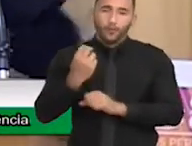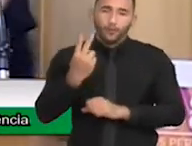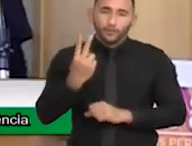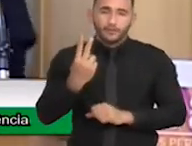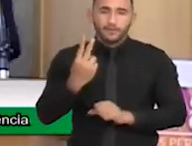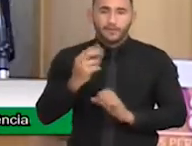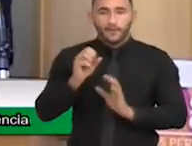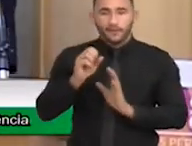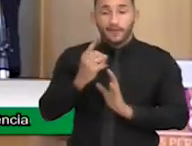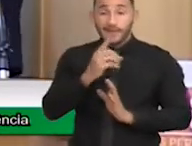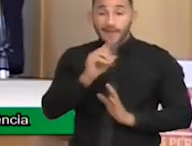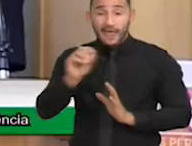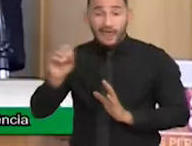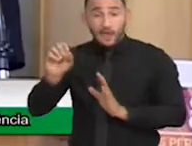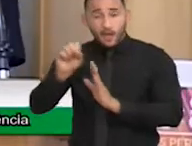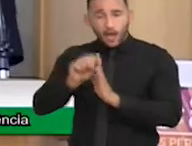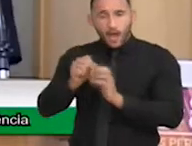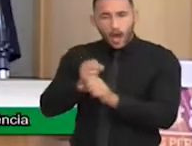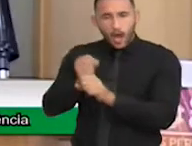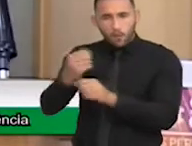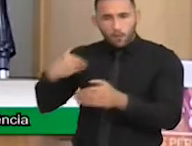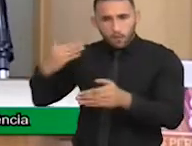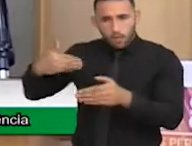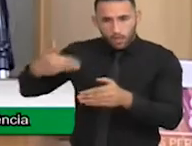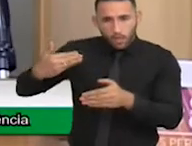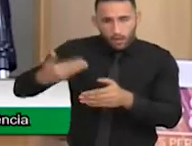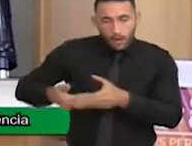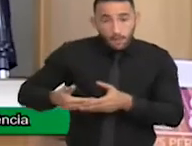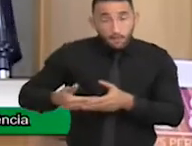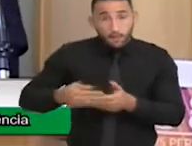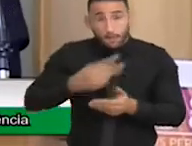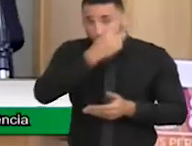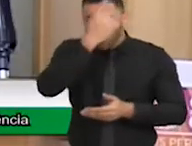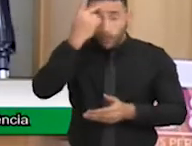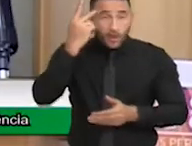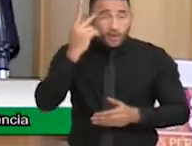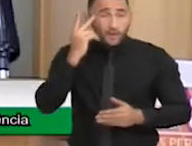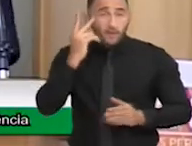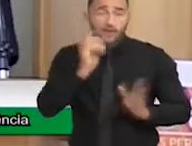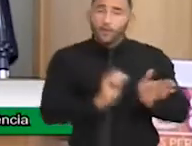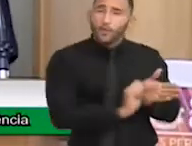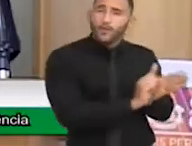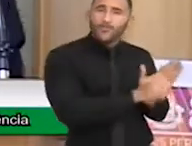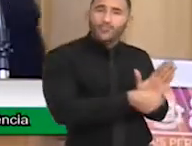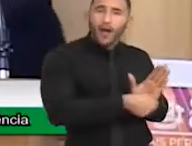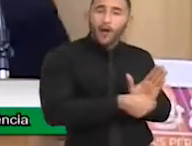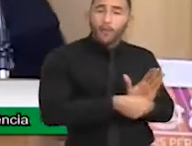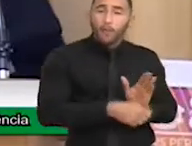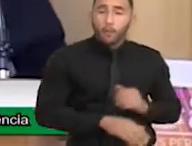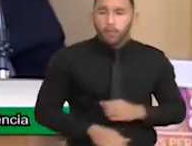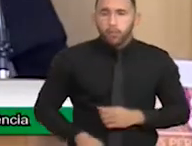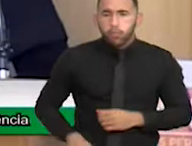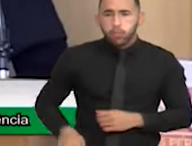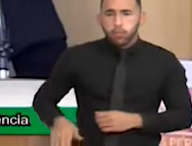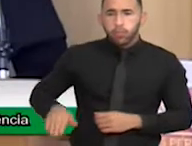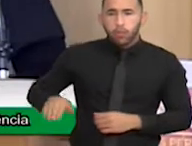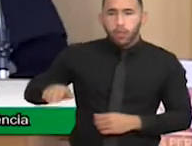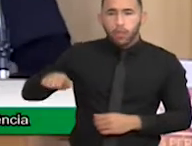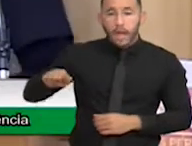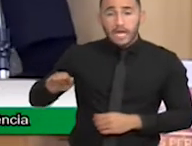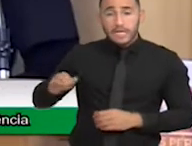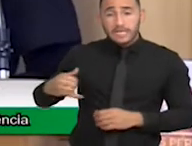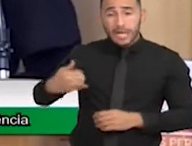a expectativa de vida da pessoa com síndrome de Down aumentou de 12 anos para 60. Mas eu lhes